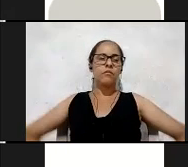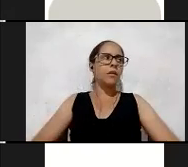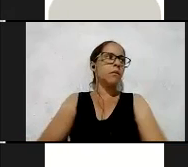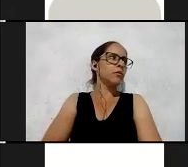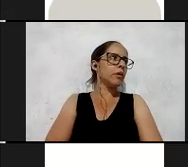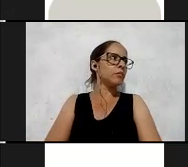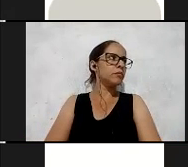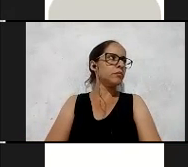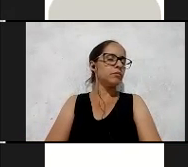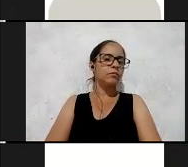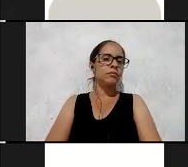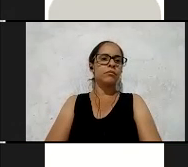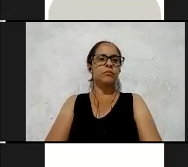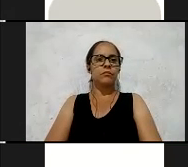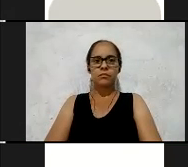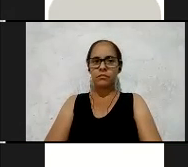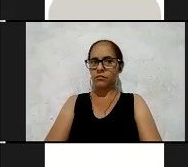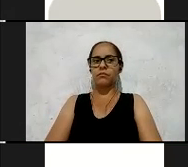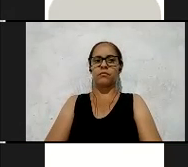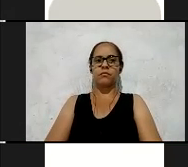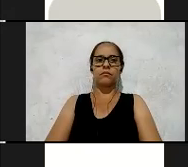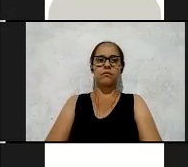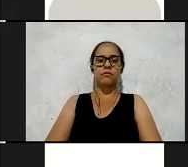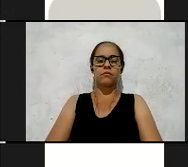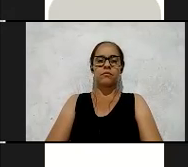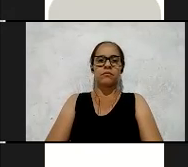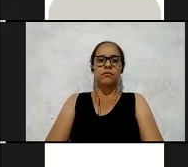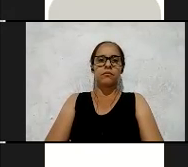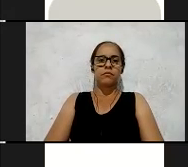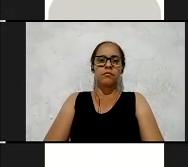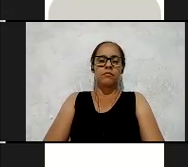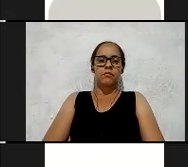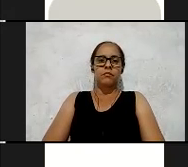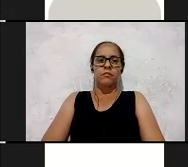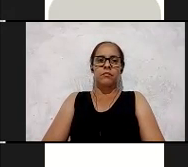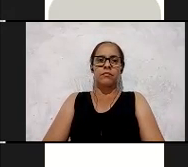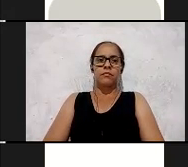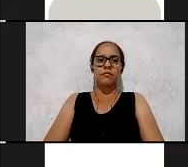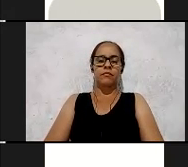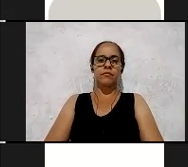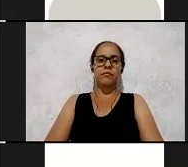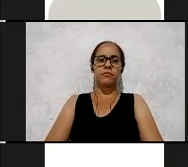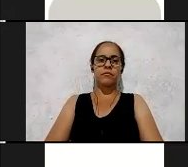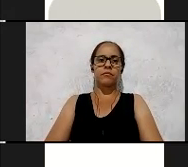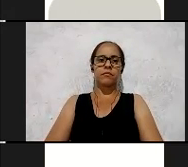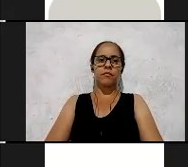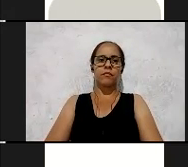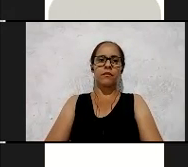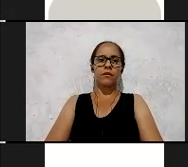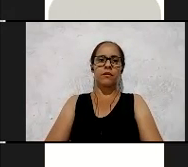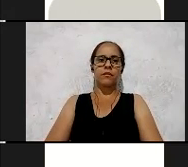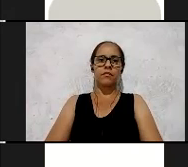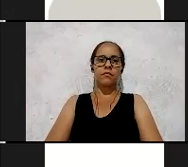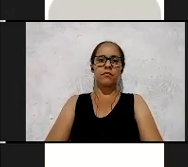Tentem imaginar o sufoco que foi para os professores da faculdade